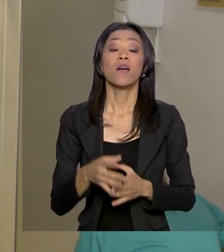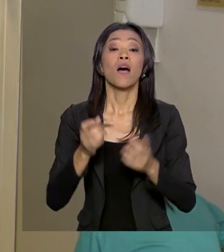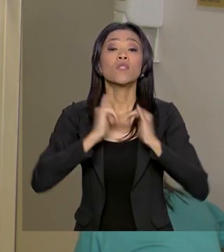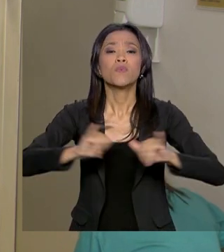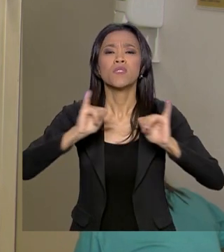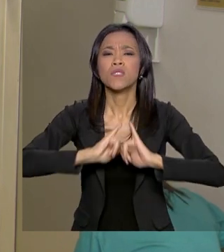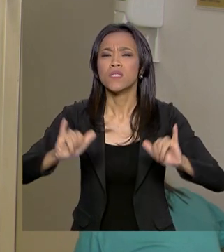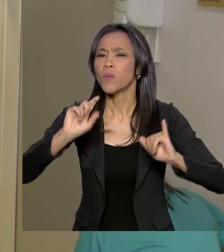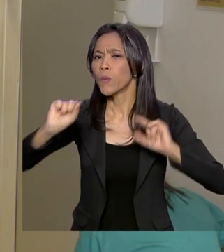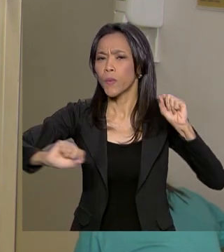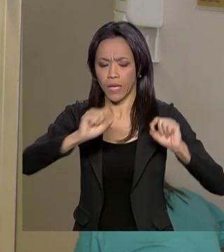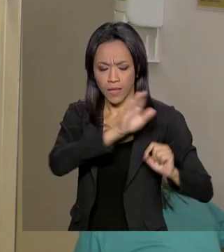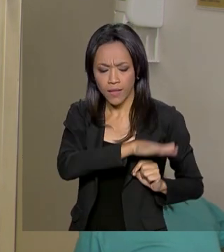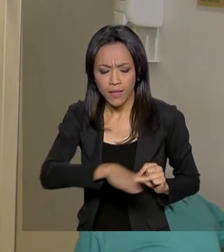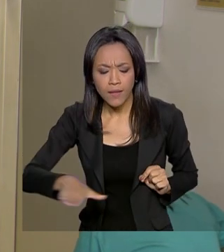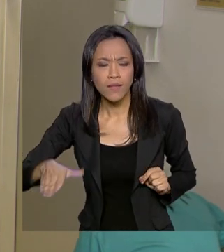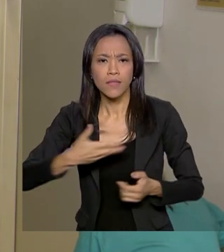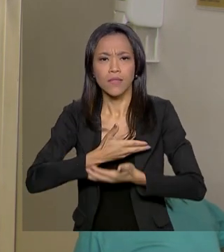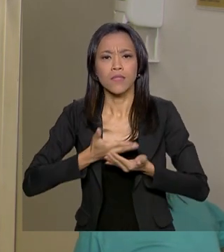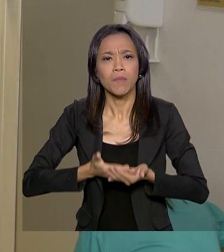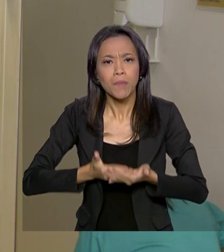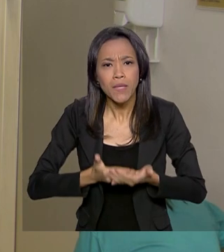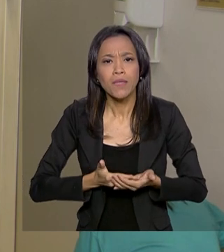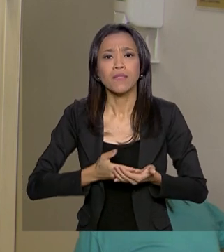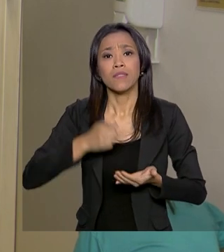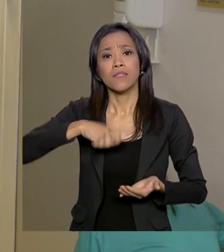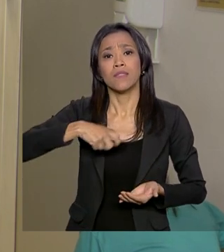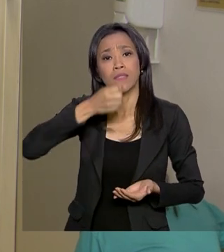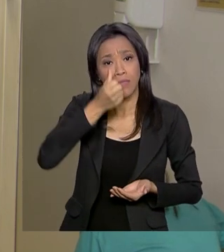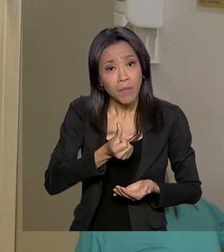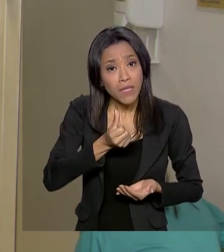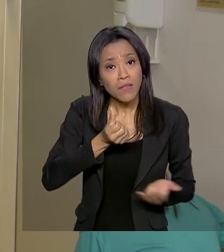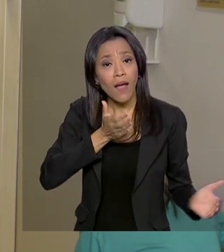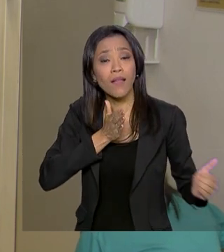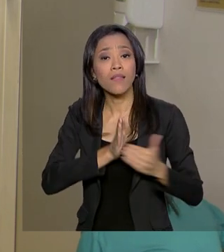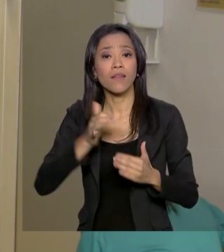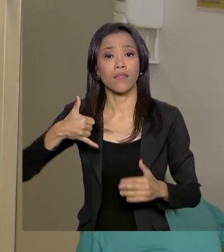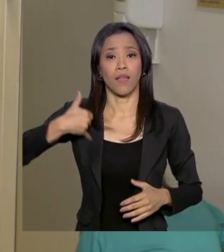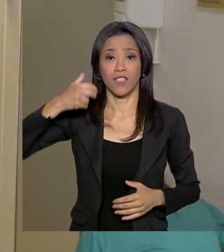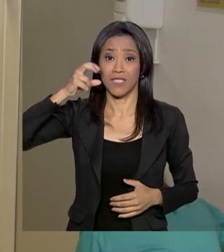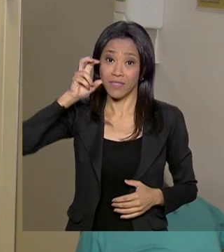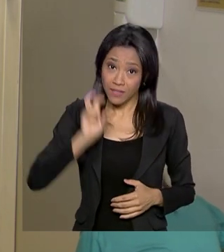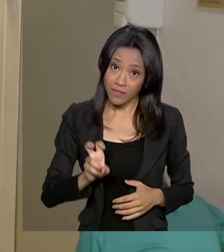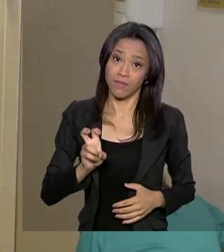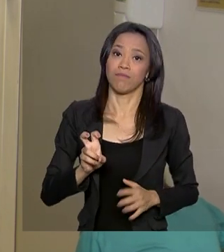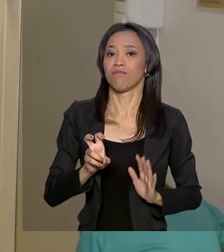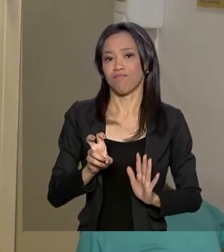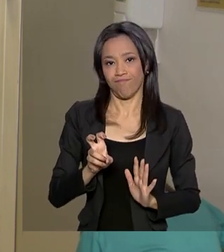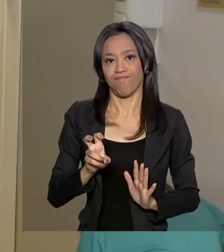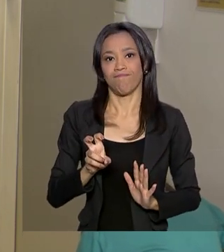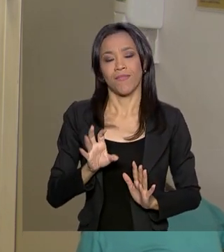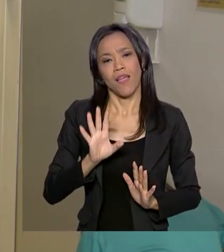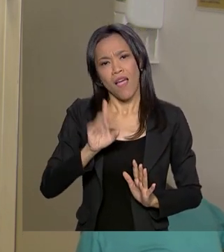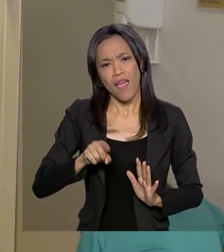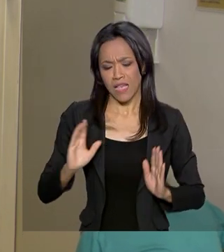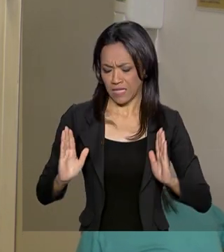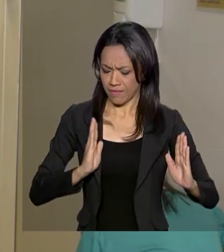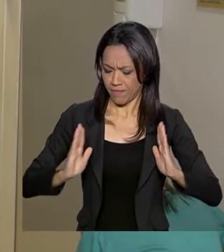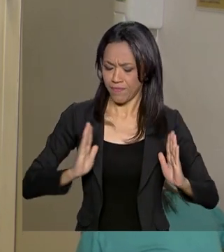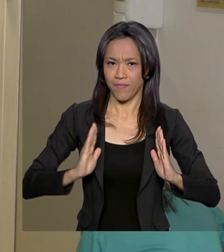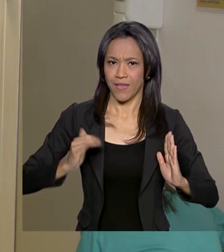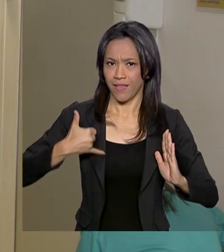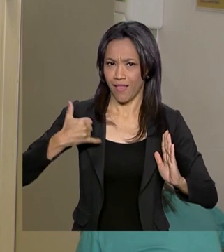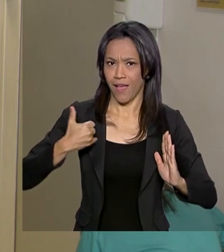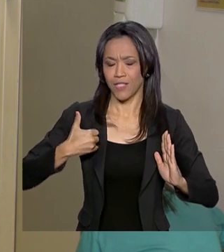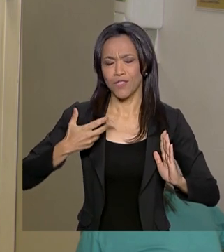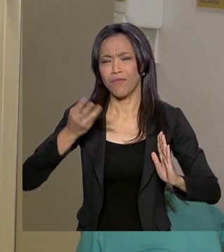crianças e bebês de seis meses até cinco anos incompletos, justamente a faixa etária mais